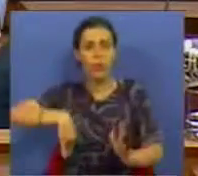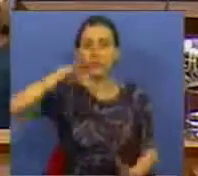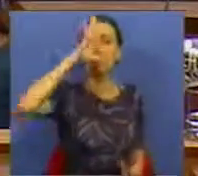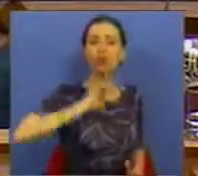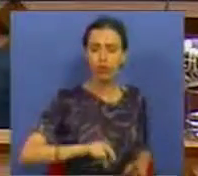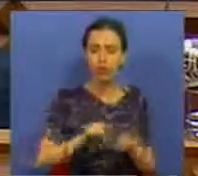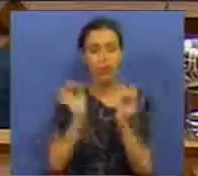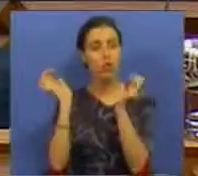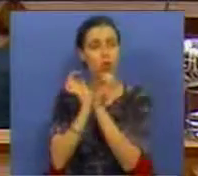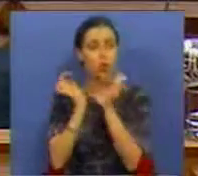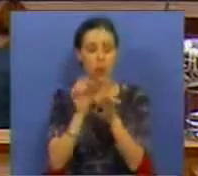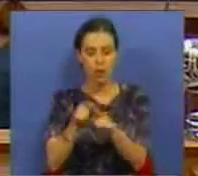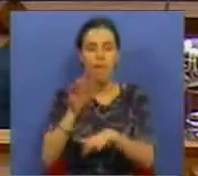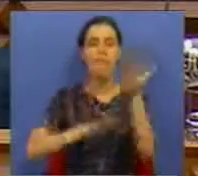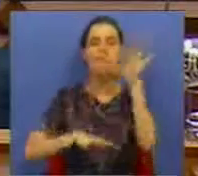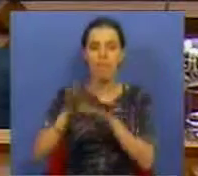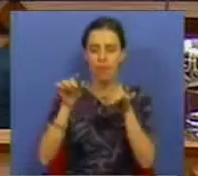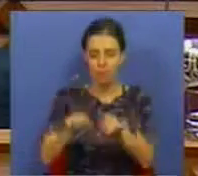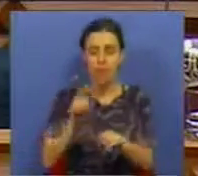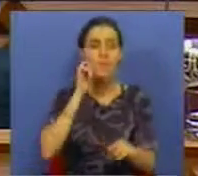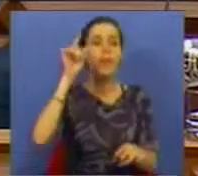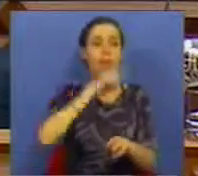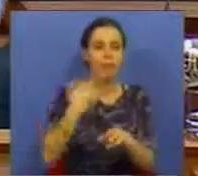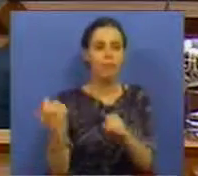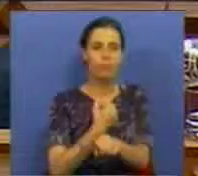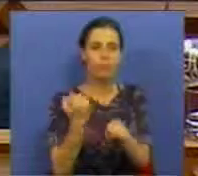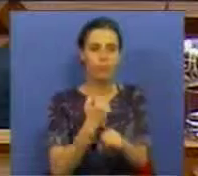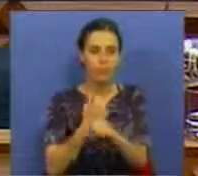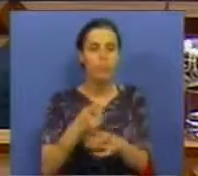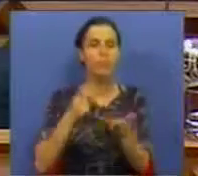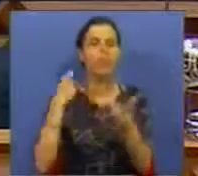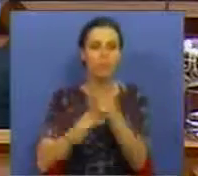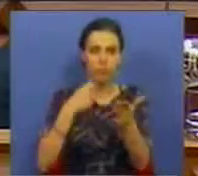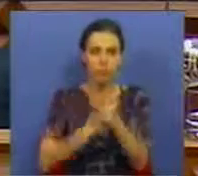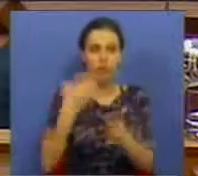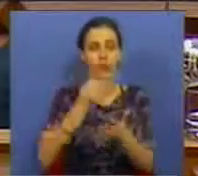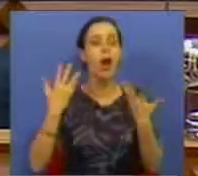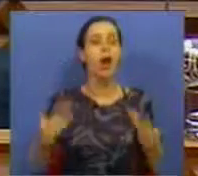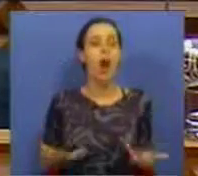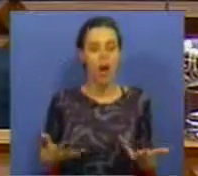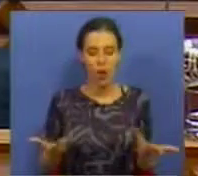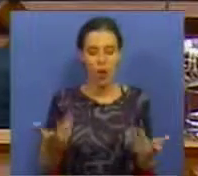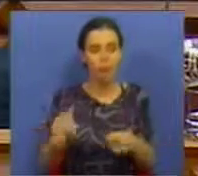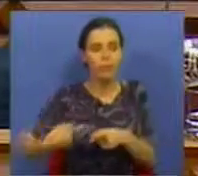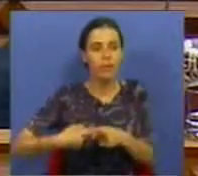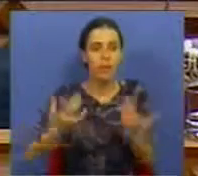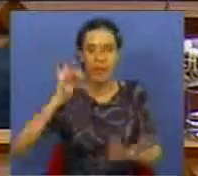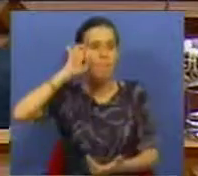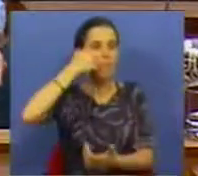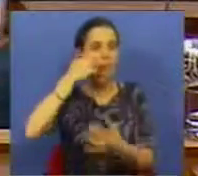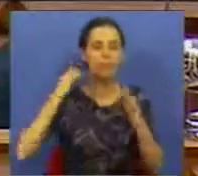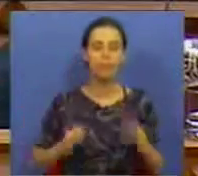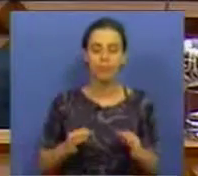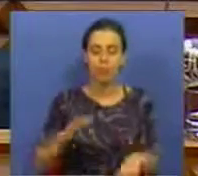Estado e a Segurança Social estabelece com aqueles que trabalharam, com aqueles que contribuíram e que agora vão ver os seus interesses lesados